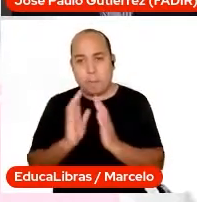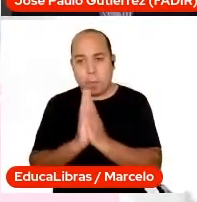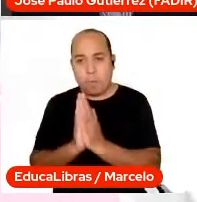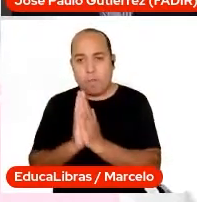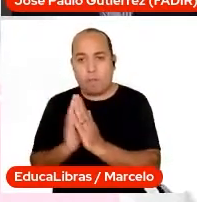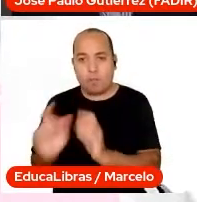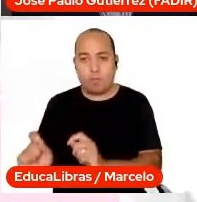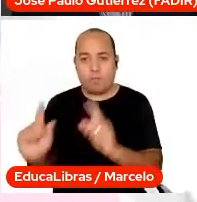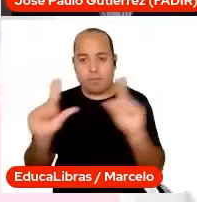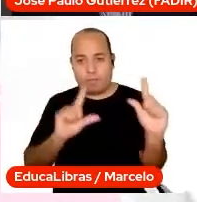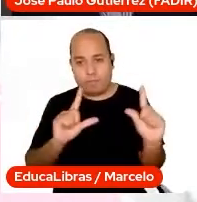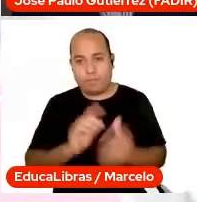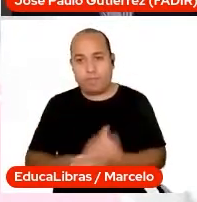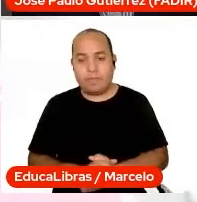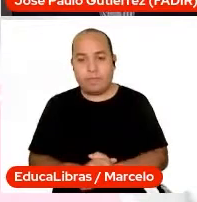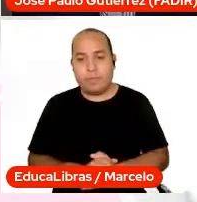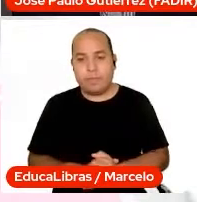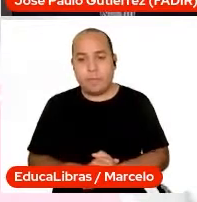por favor.